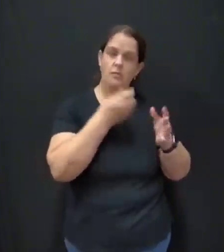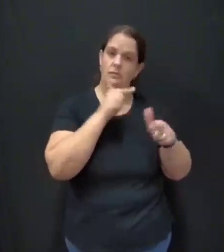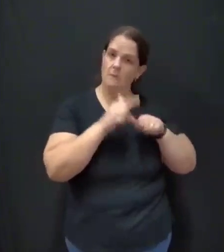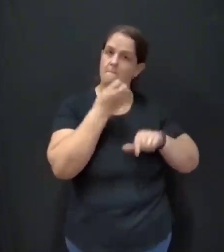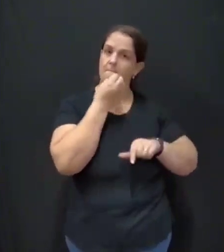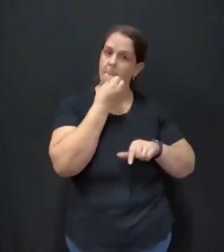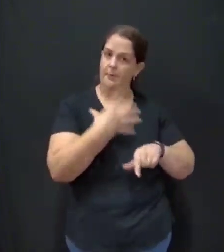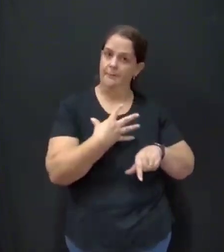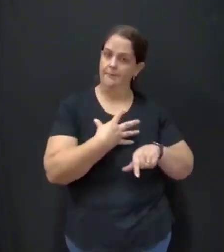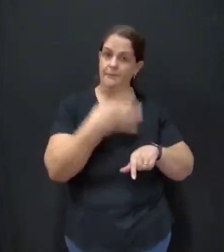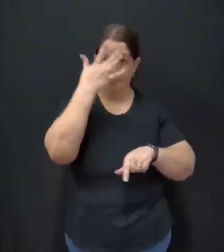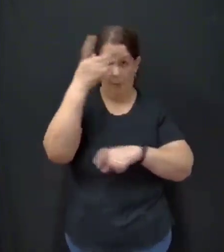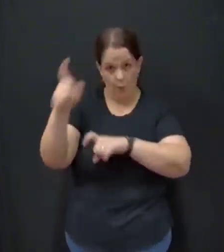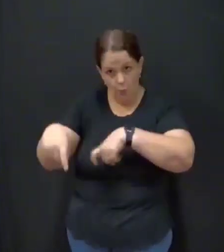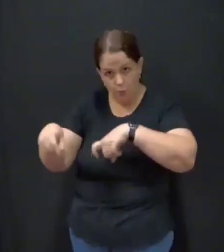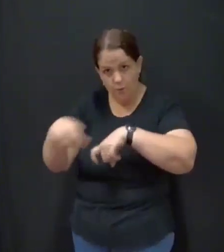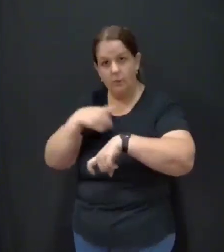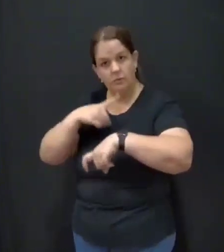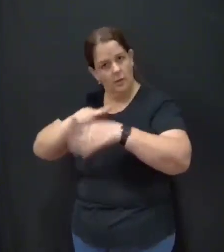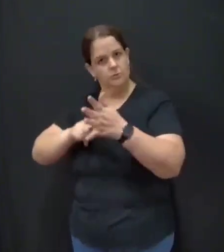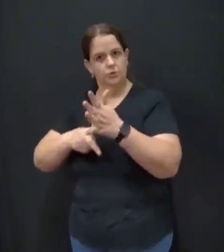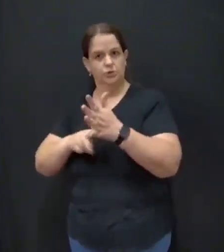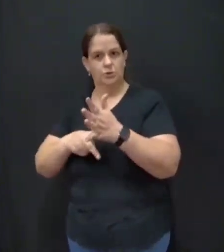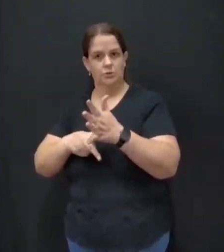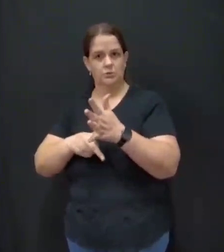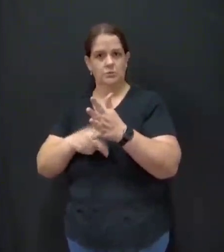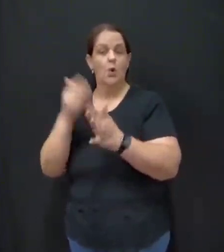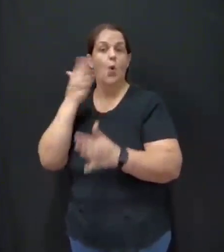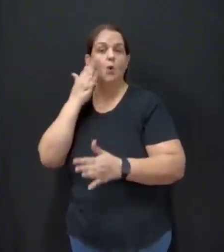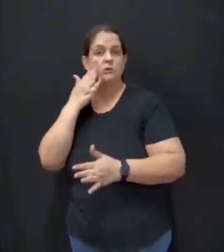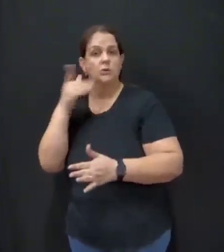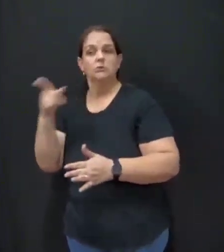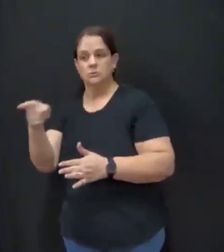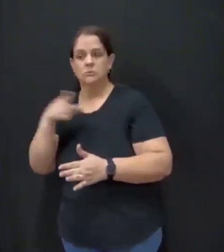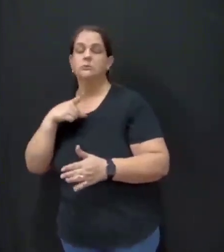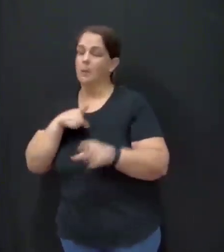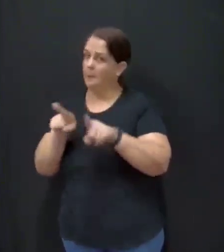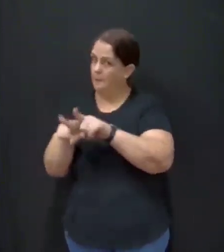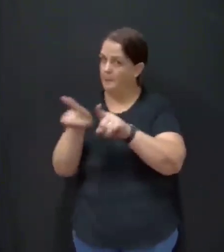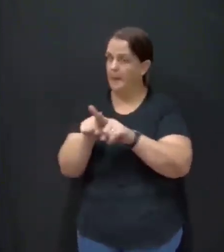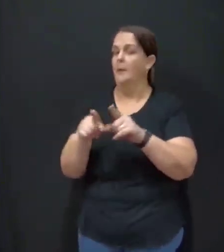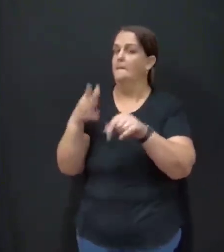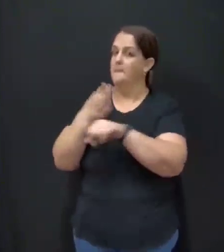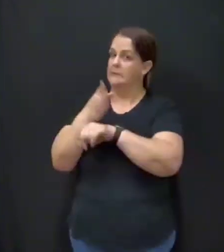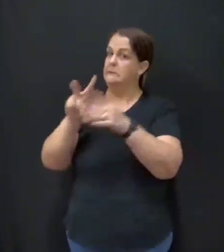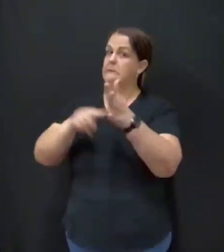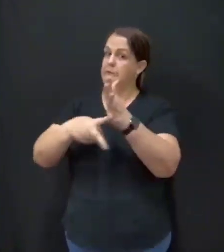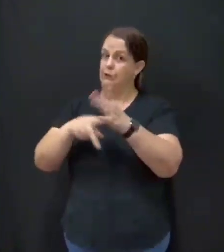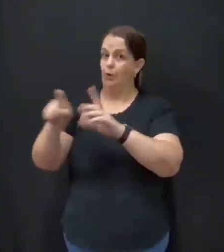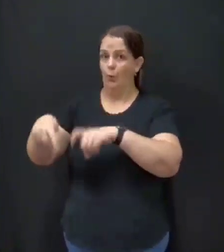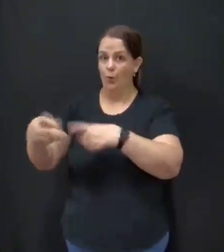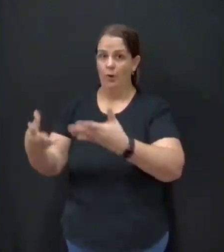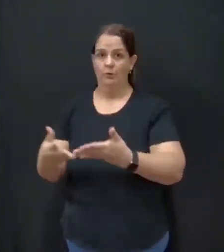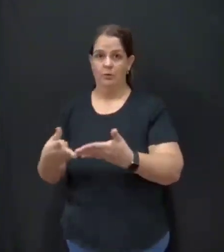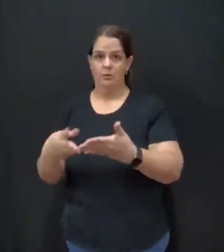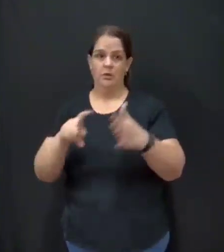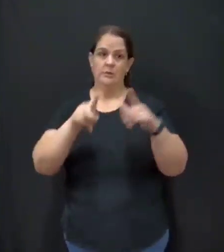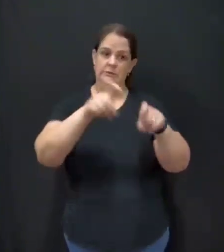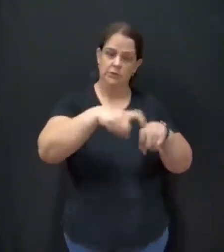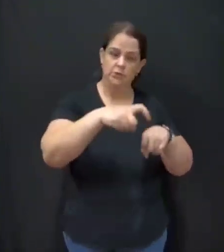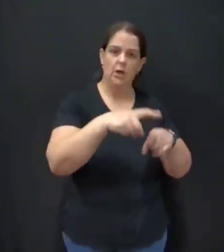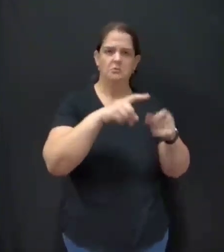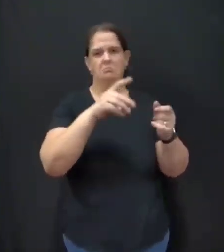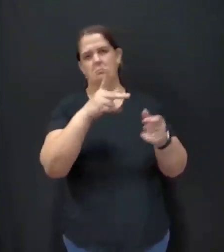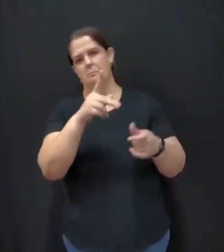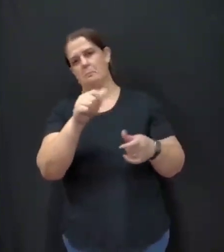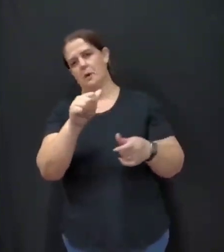Os ruralistas têm o seu sindicato. E nós temos aqui o Rosseto, que é membro do sindicato rural, que tem o sindicato. Tem o sindicato patronal, tem o